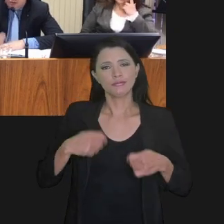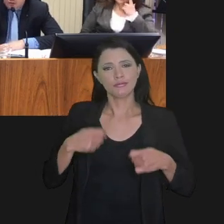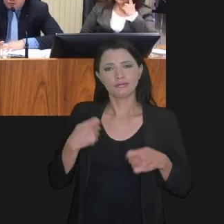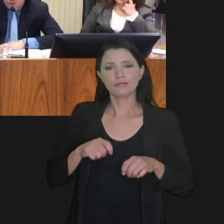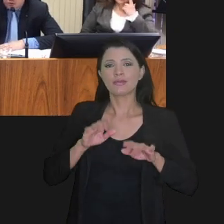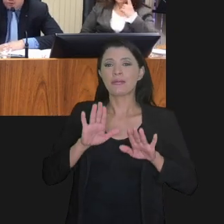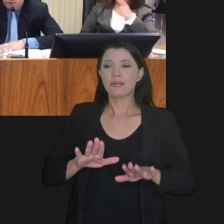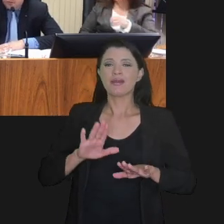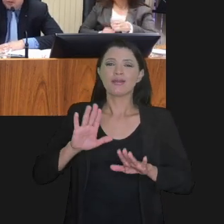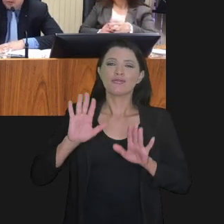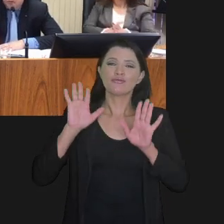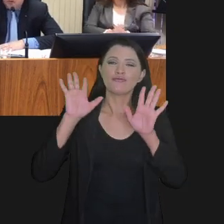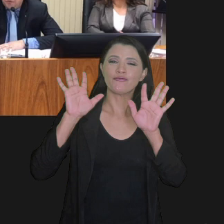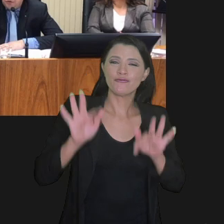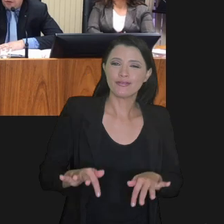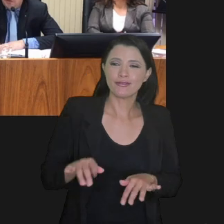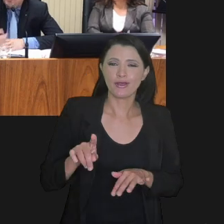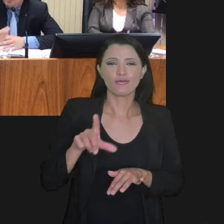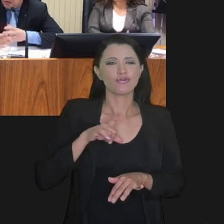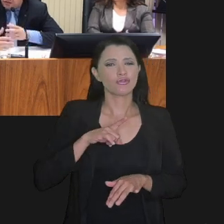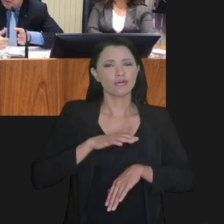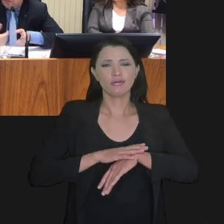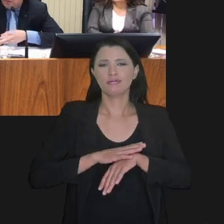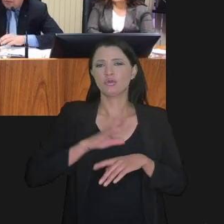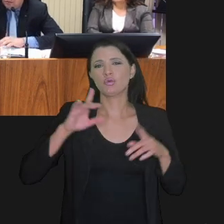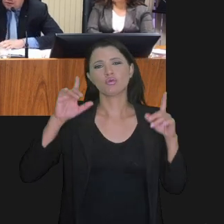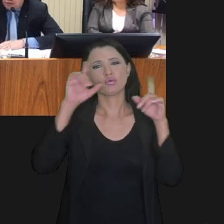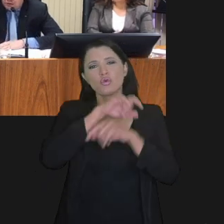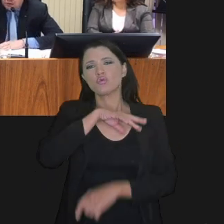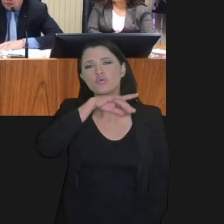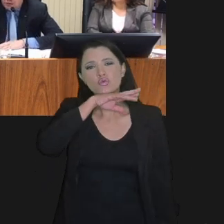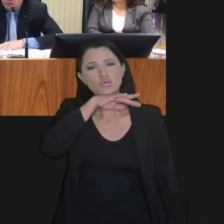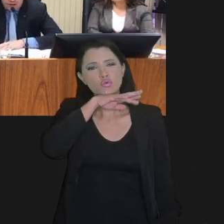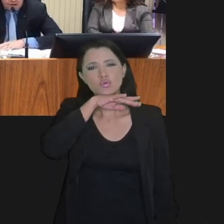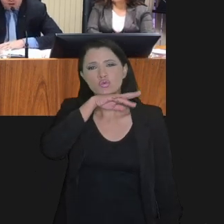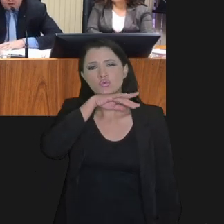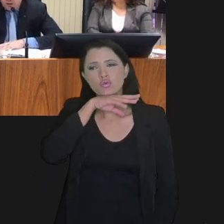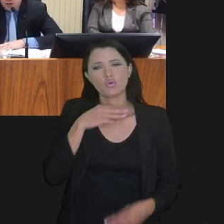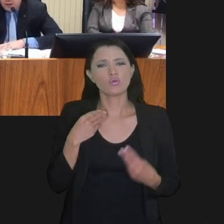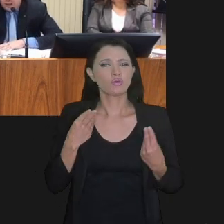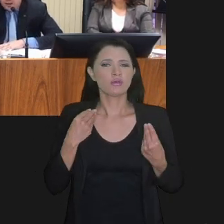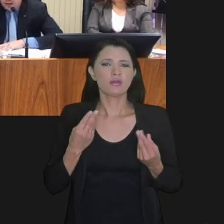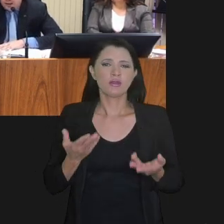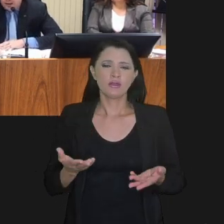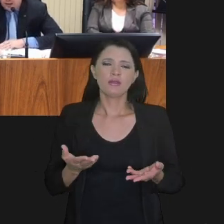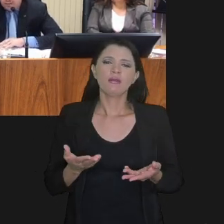ajudado, muitos contribuintes estavam precisando, mas, no final, já estava uma situação que realmente